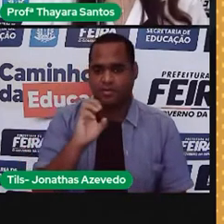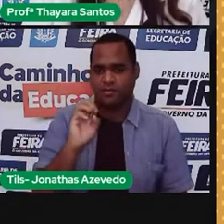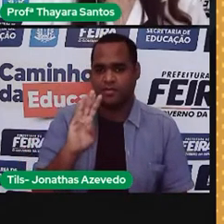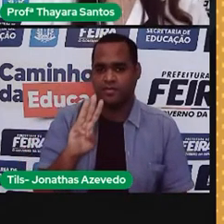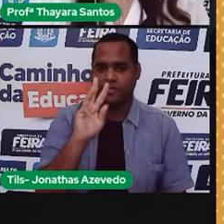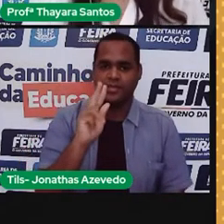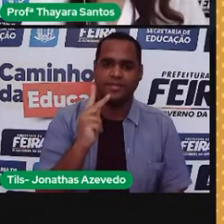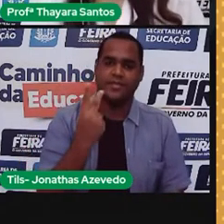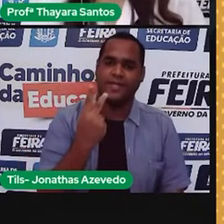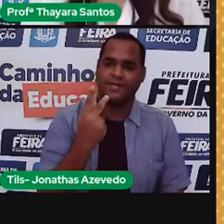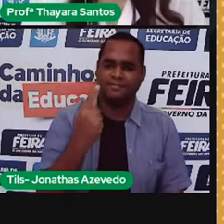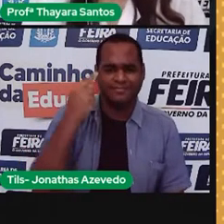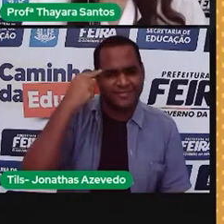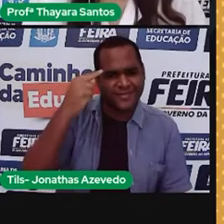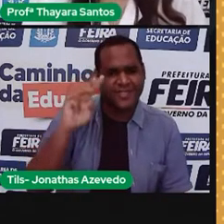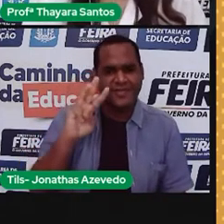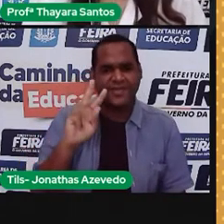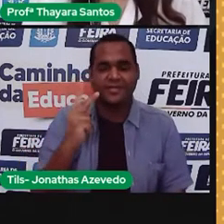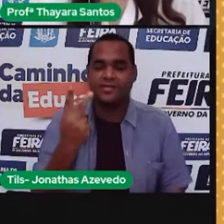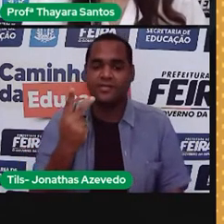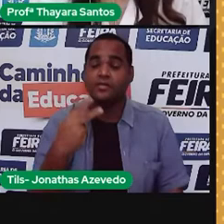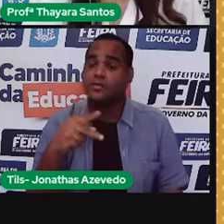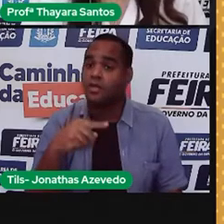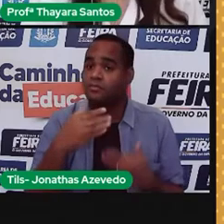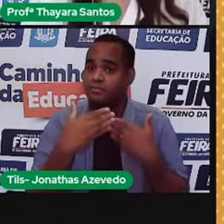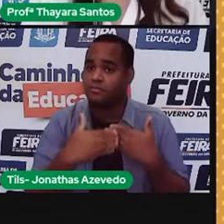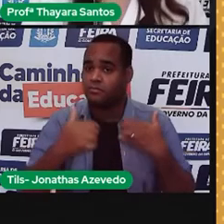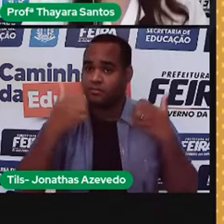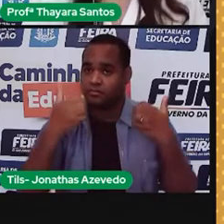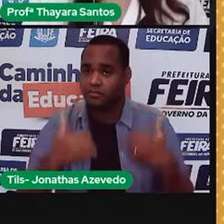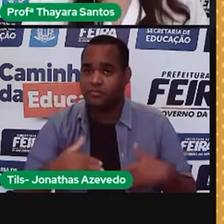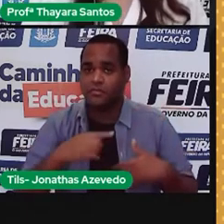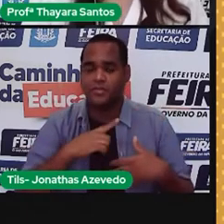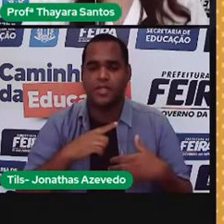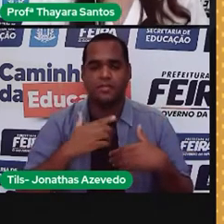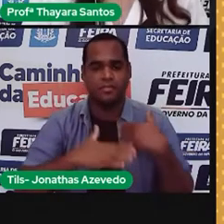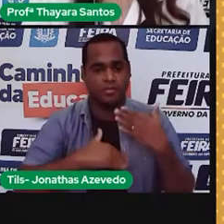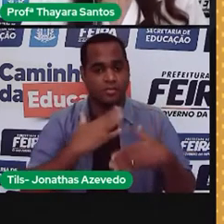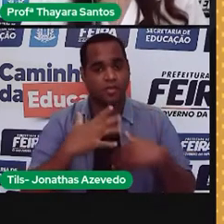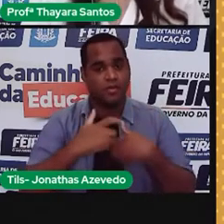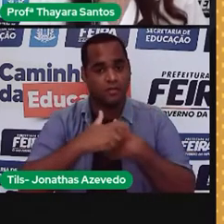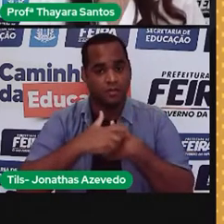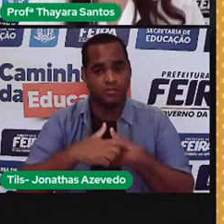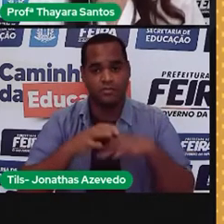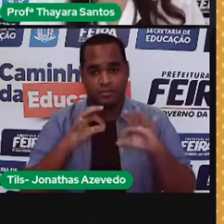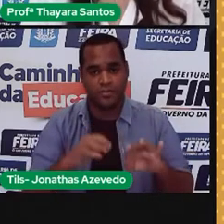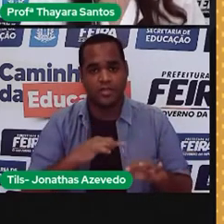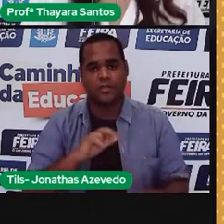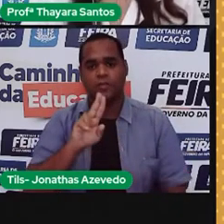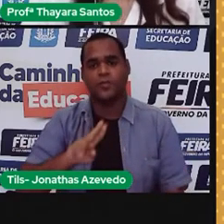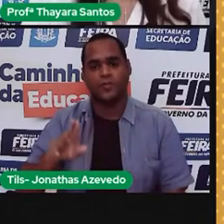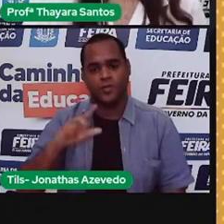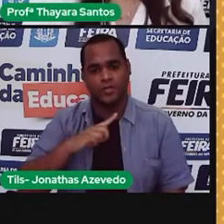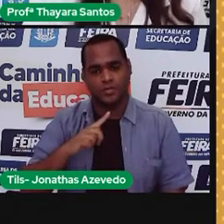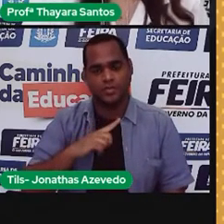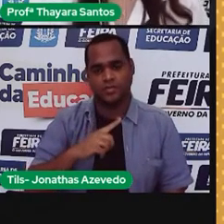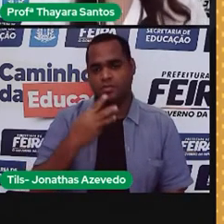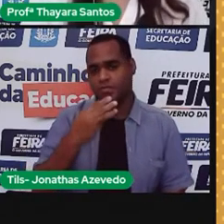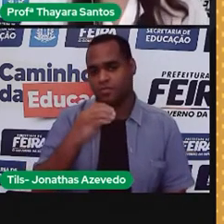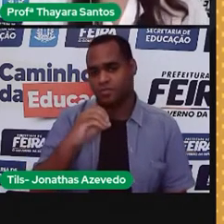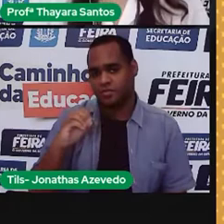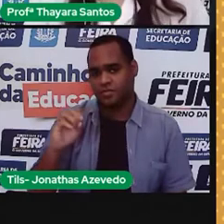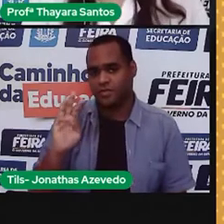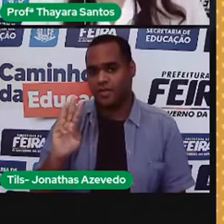watts hora. Então, durante esse tempo, eu utilizo 300 watts hora.